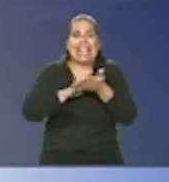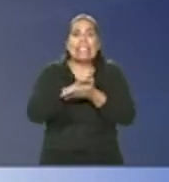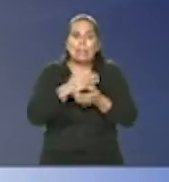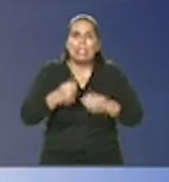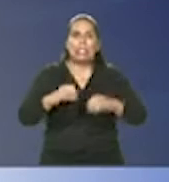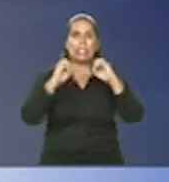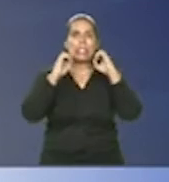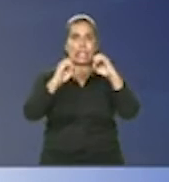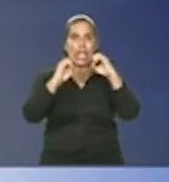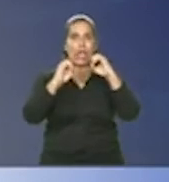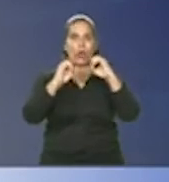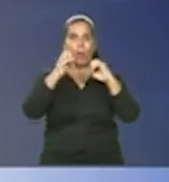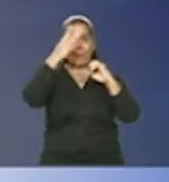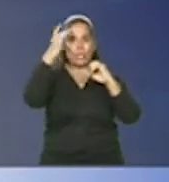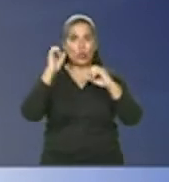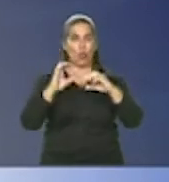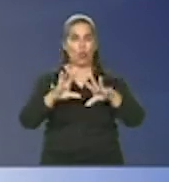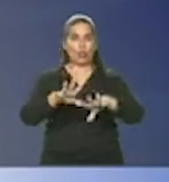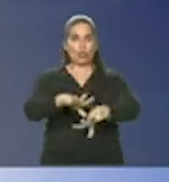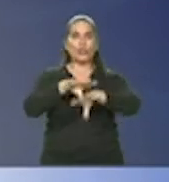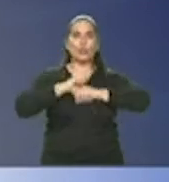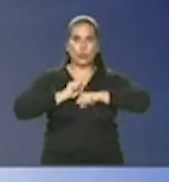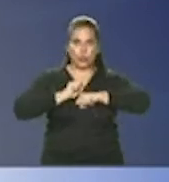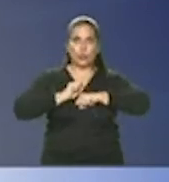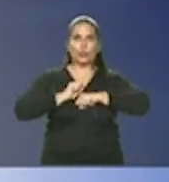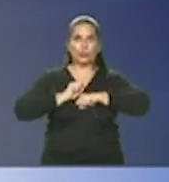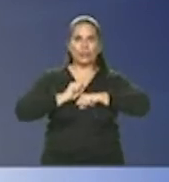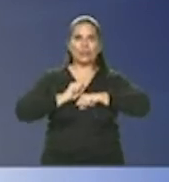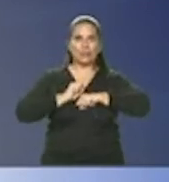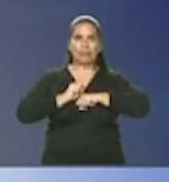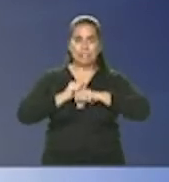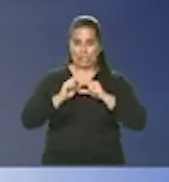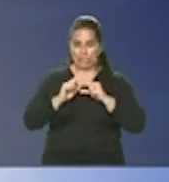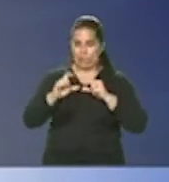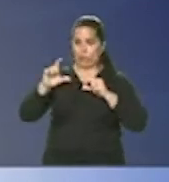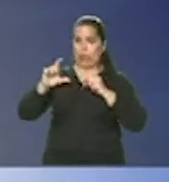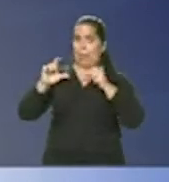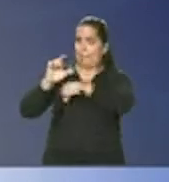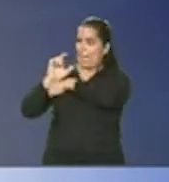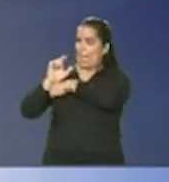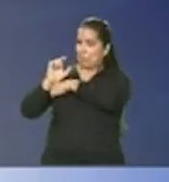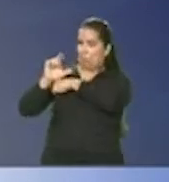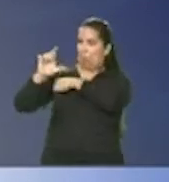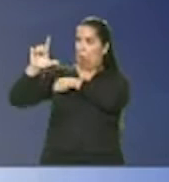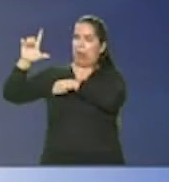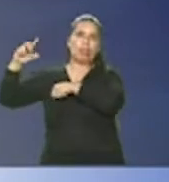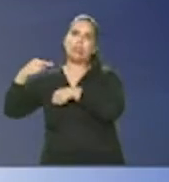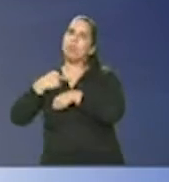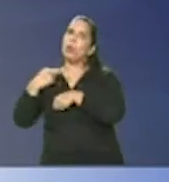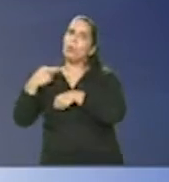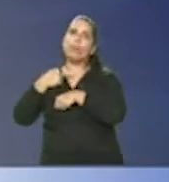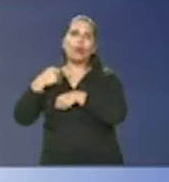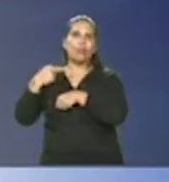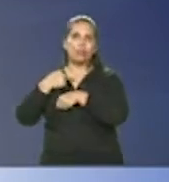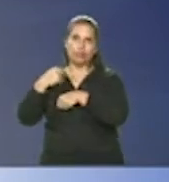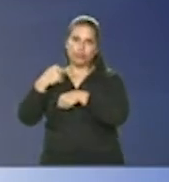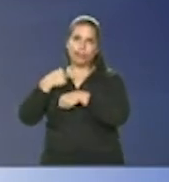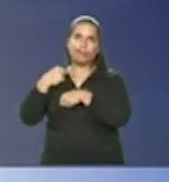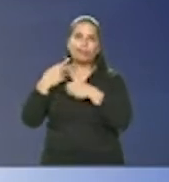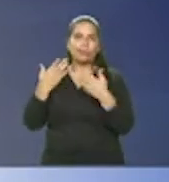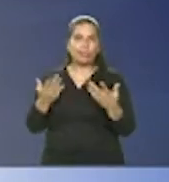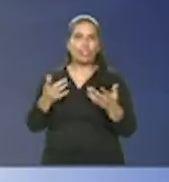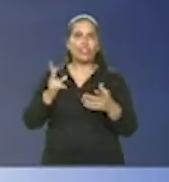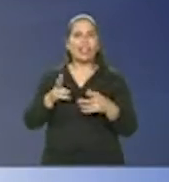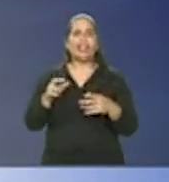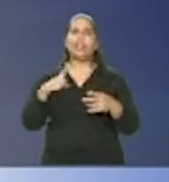zero de recaída ou de retomada da curva o que seria um fracasso absurdo de todas as nossas